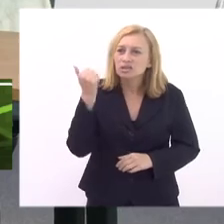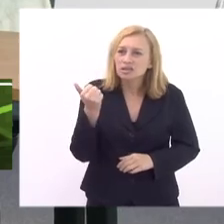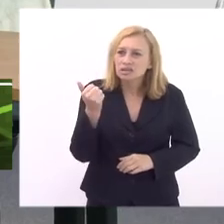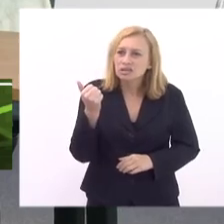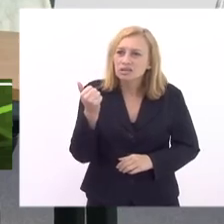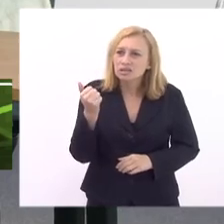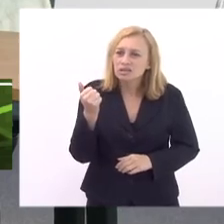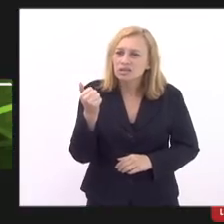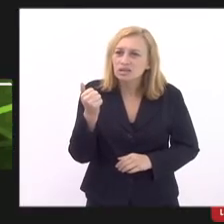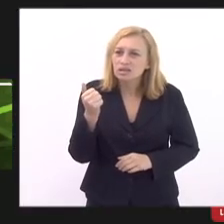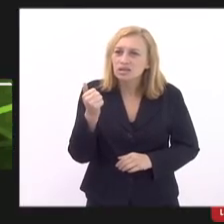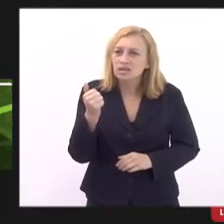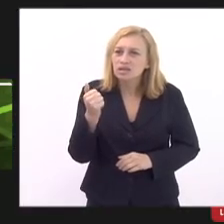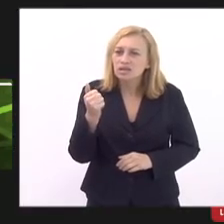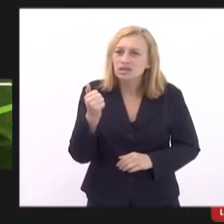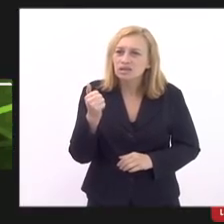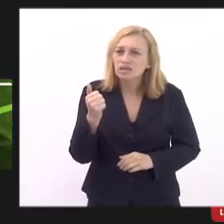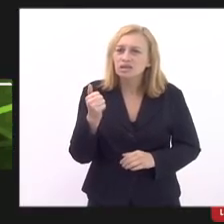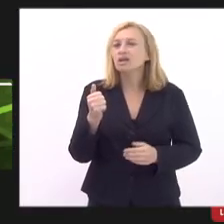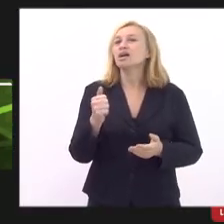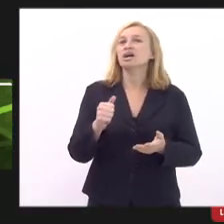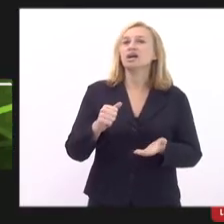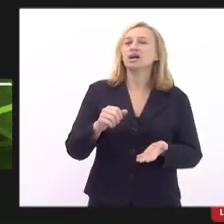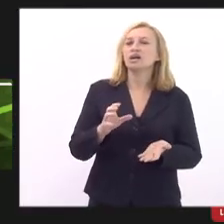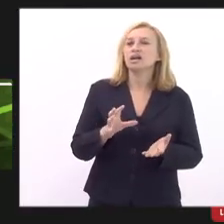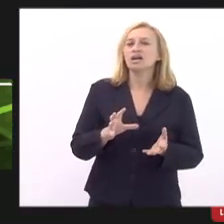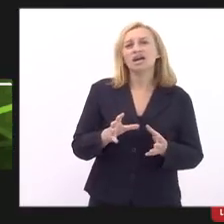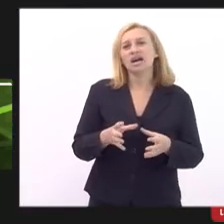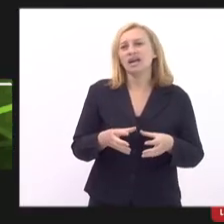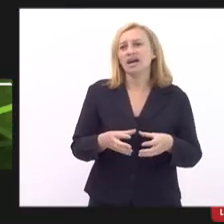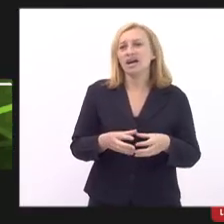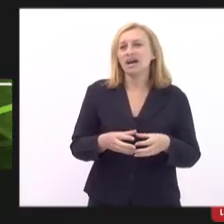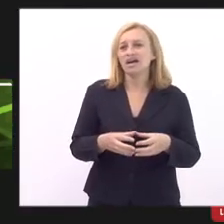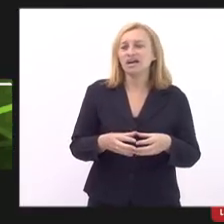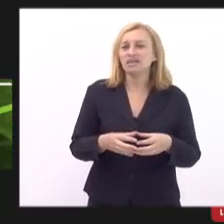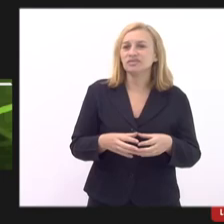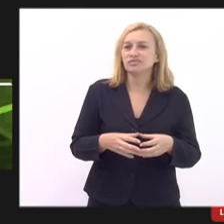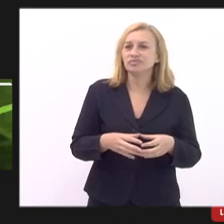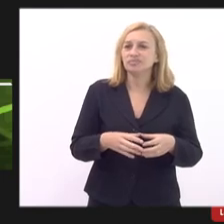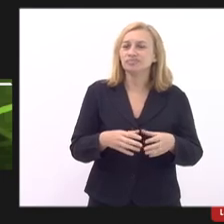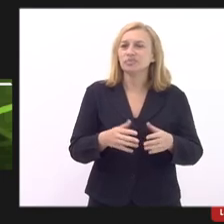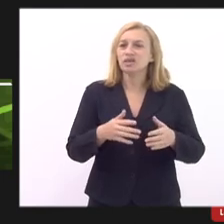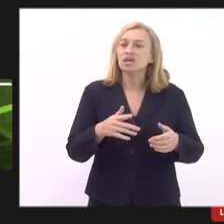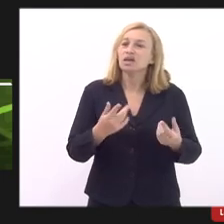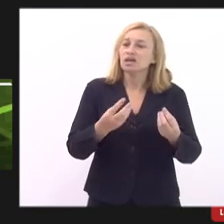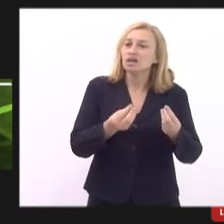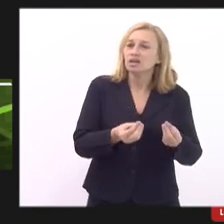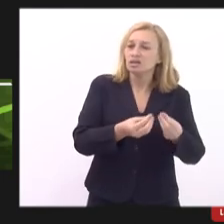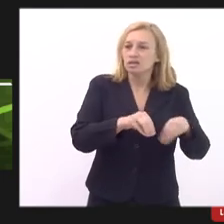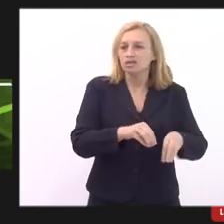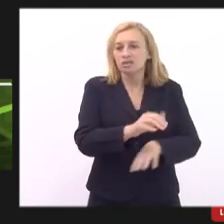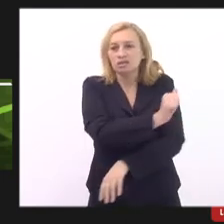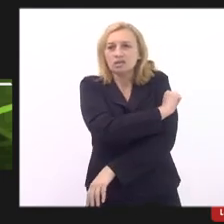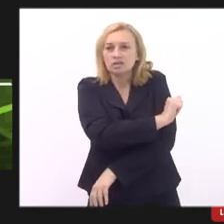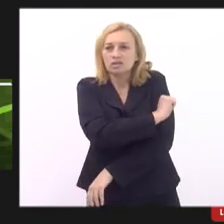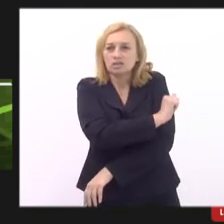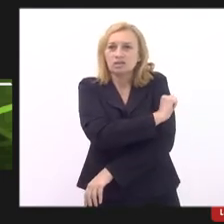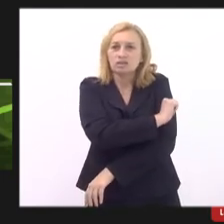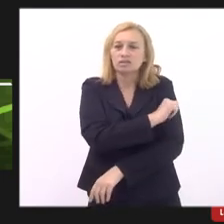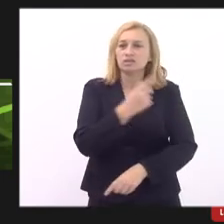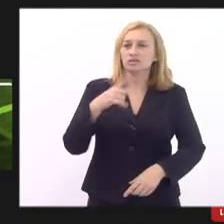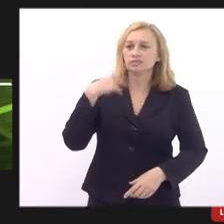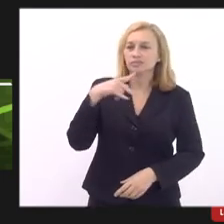libertação na rede pública de ensino ela cumpre diversos papéis na vida do estudante e para isso as políticas